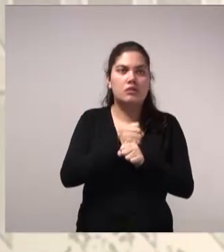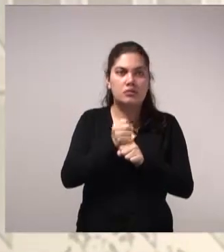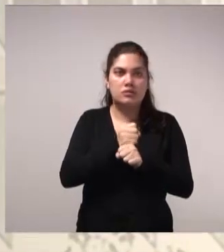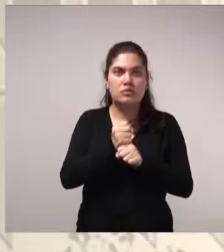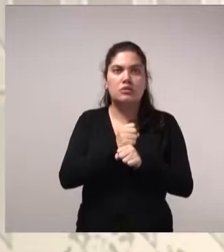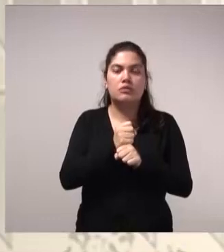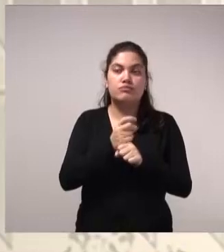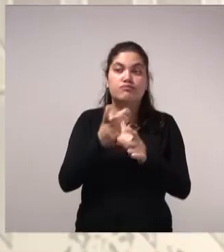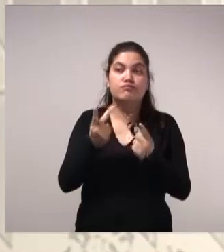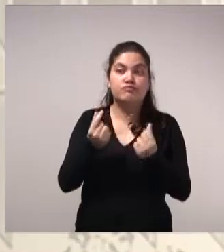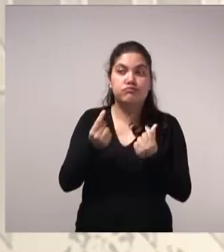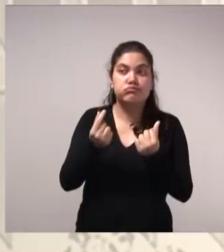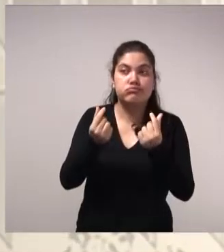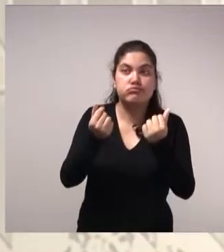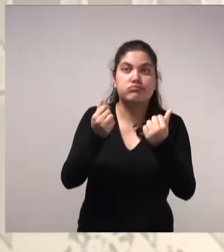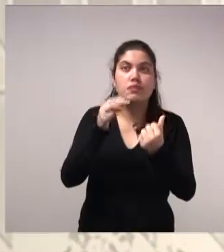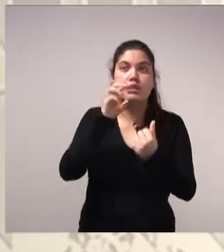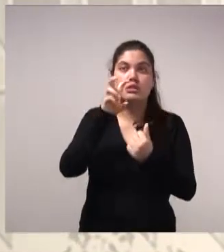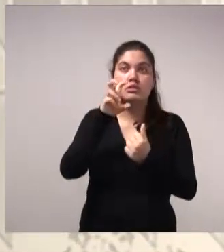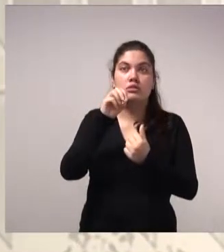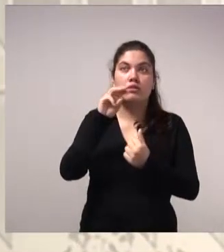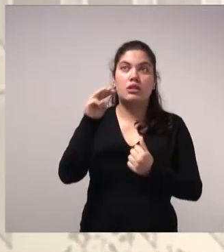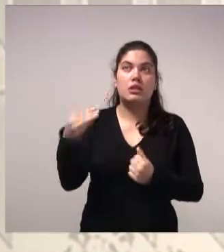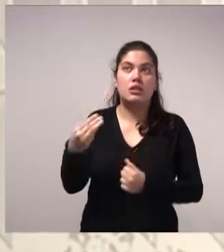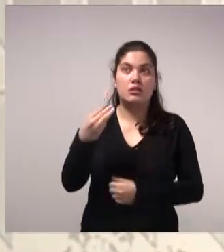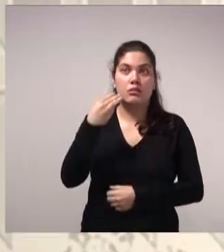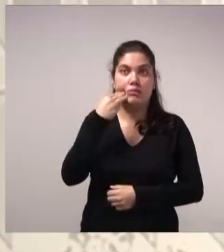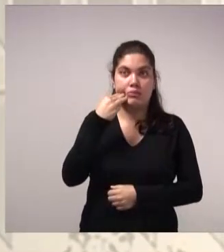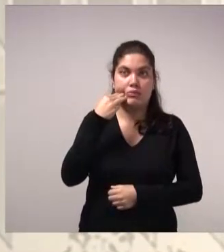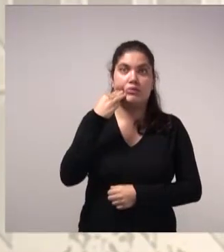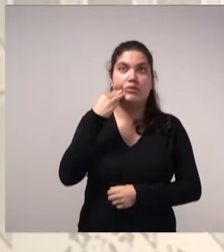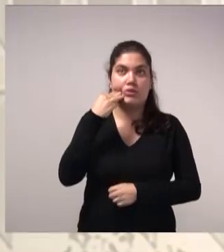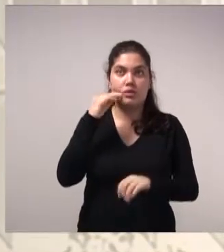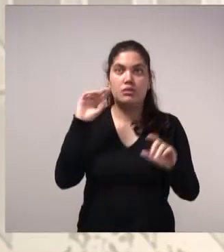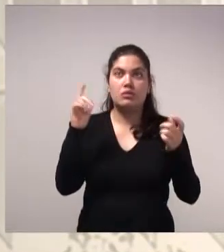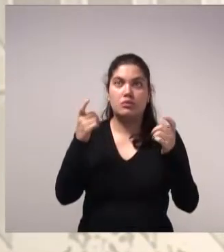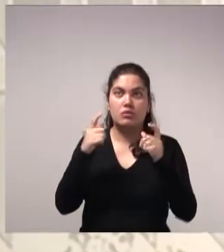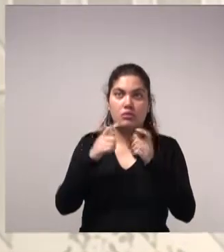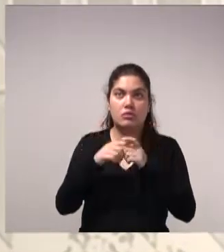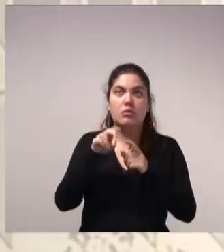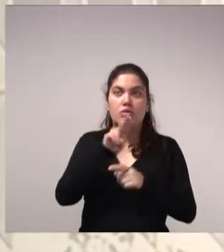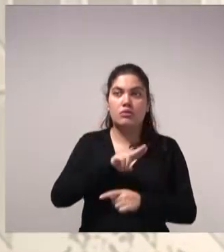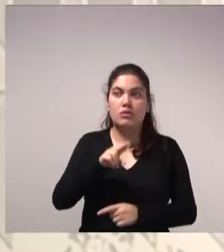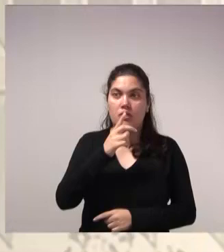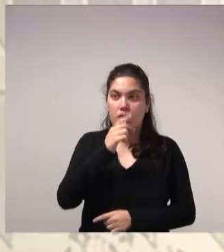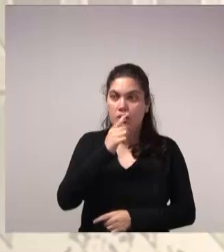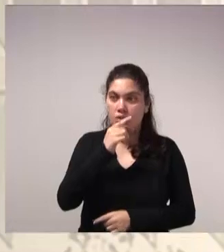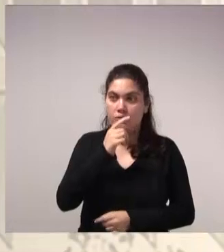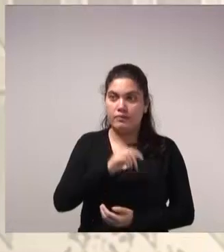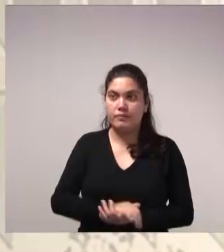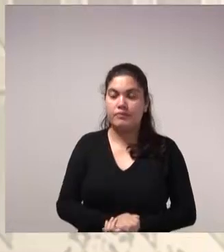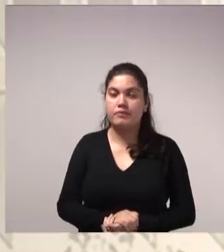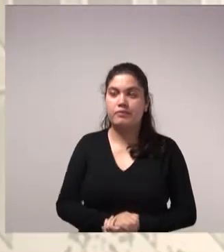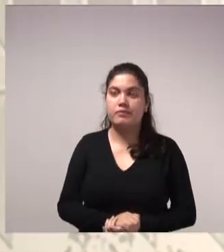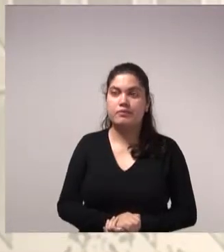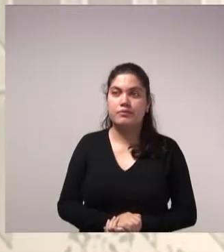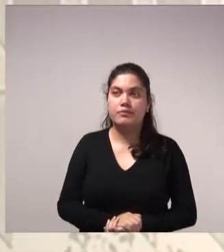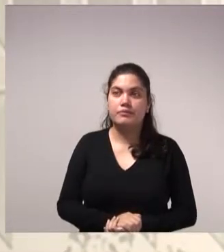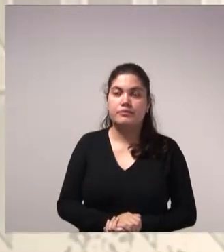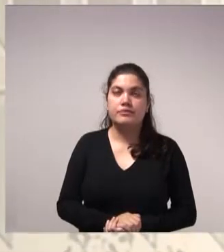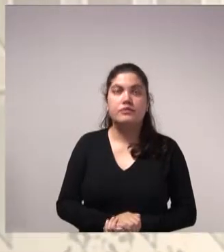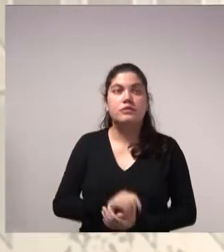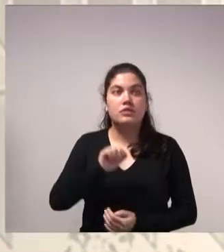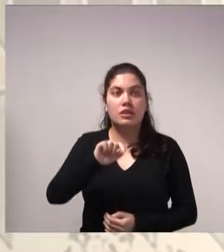Financeiramente, a gente chega a 50 milhões de reais na redução de exploração dos recursos hídricos. E esse daí, o Ministério